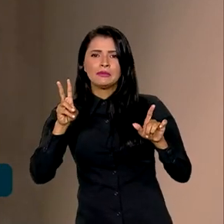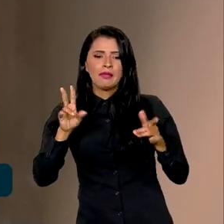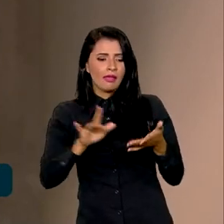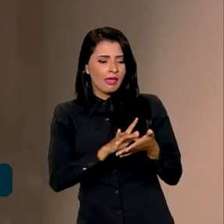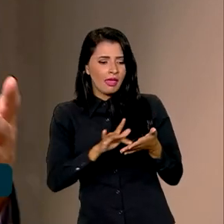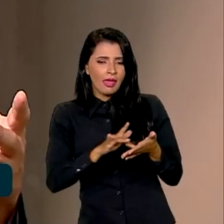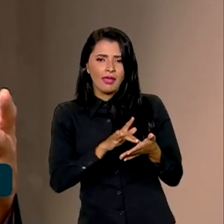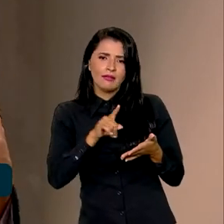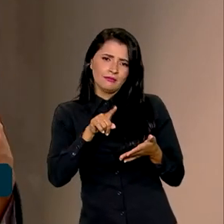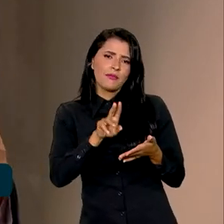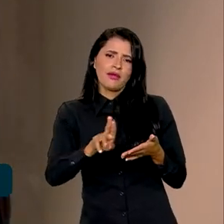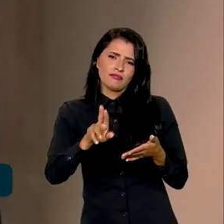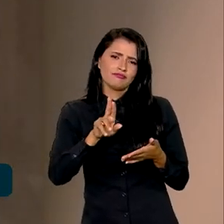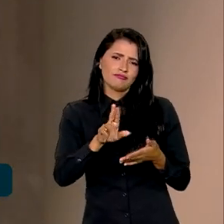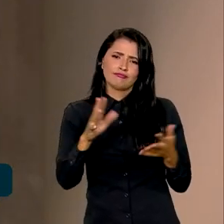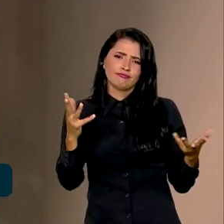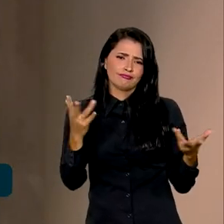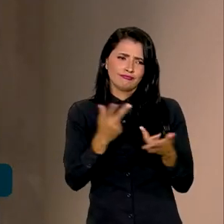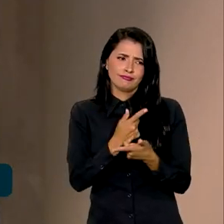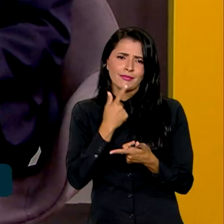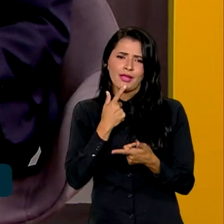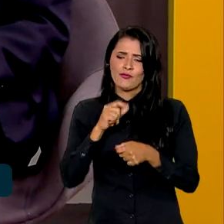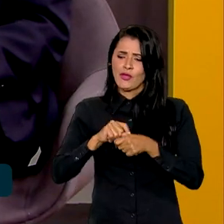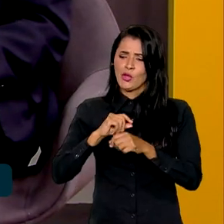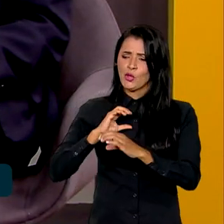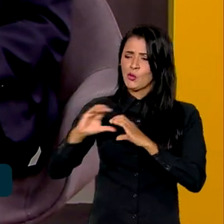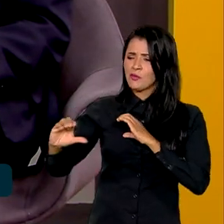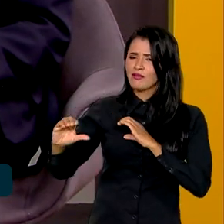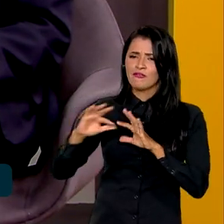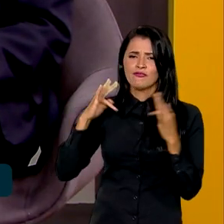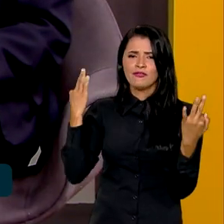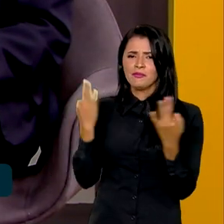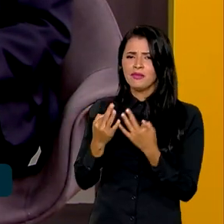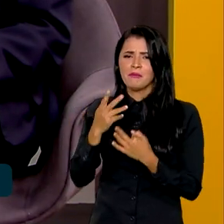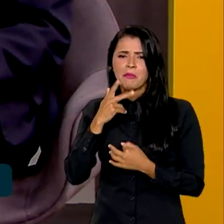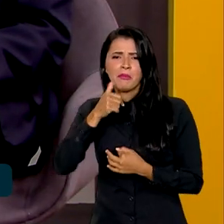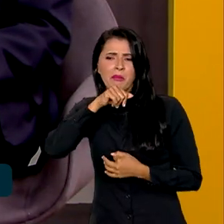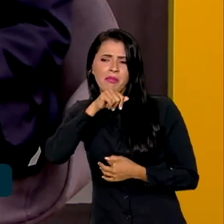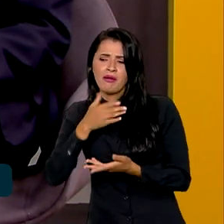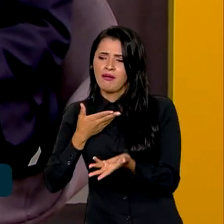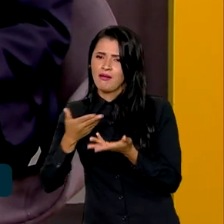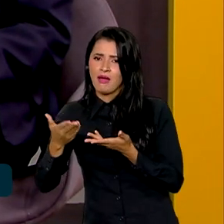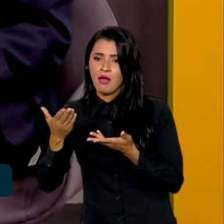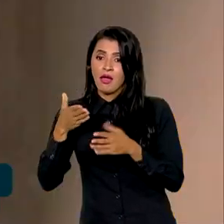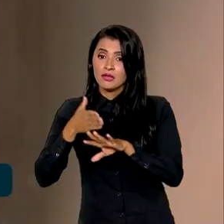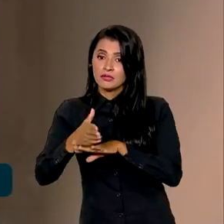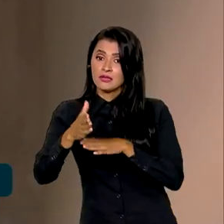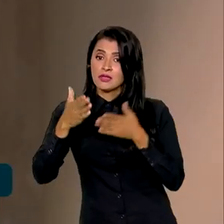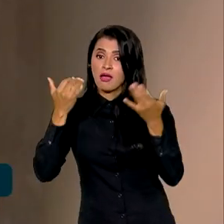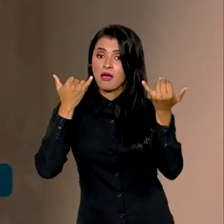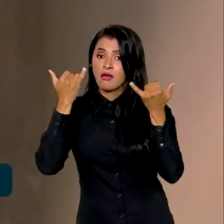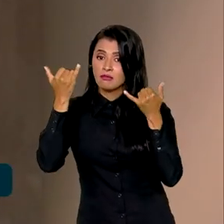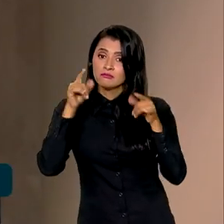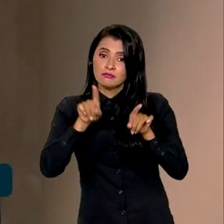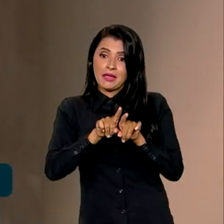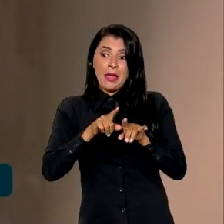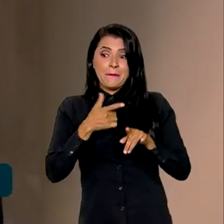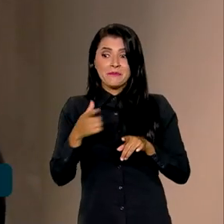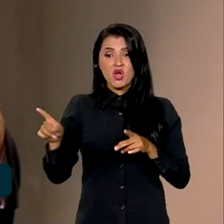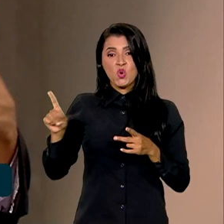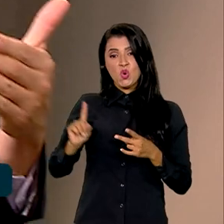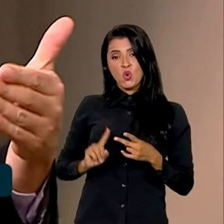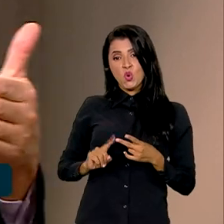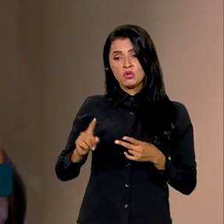uso é um uso maravilhoso, é uso que nos faz comunicar com os nossos familiares, é um uso que nos faz acessar notícias. Outra parte é um